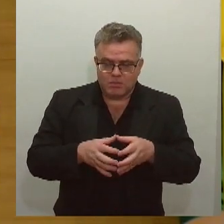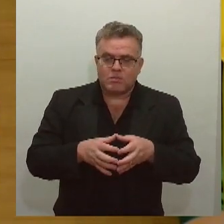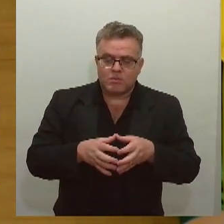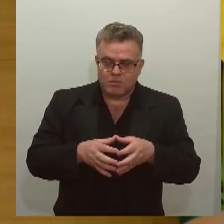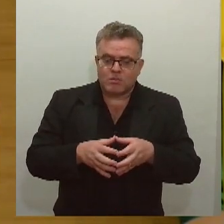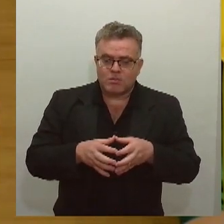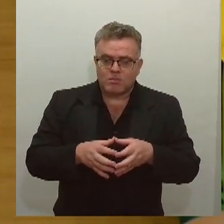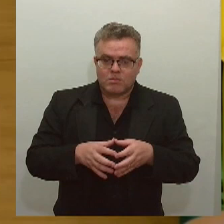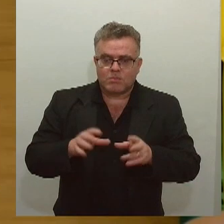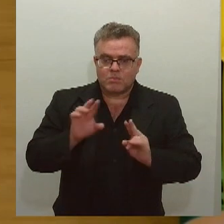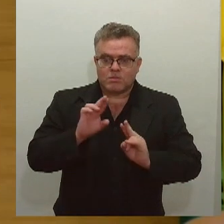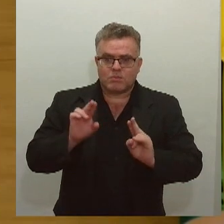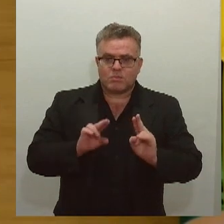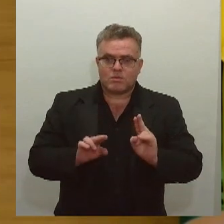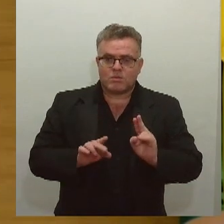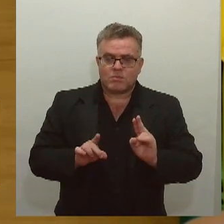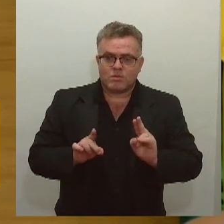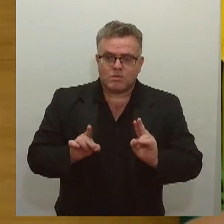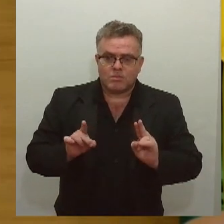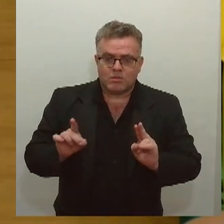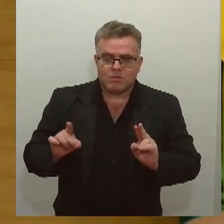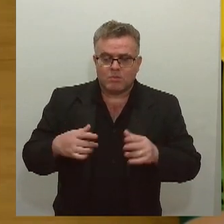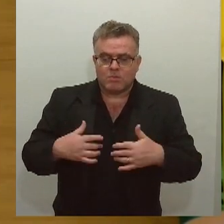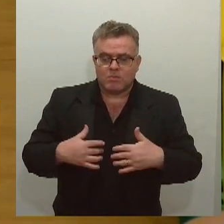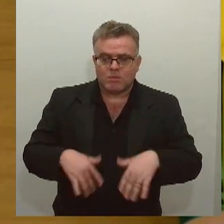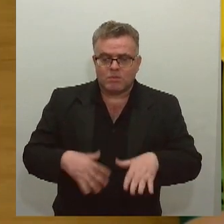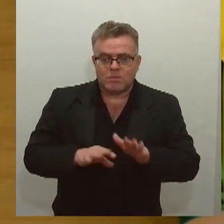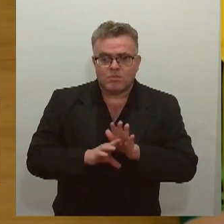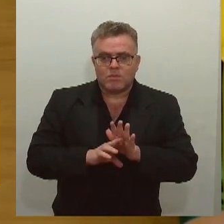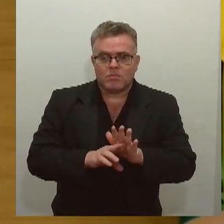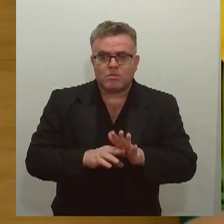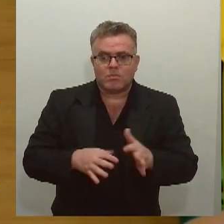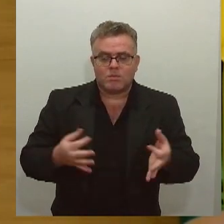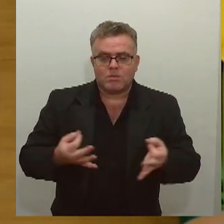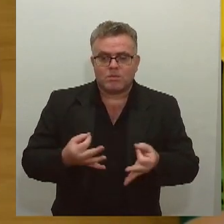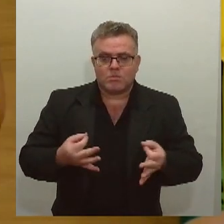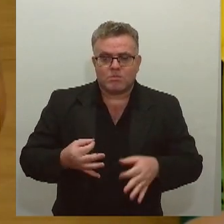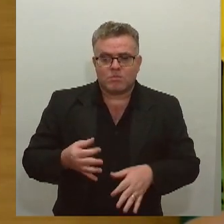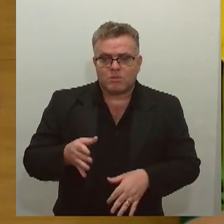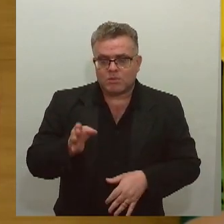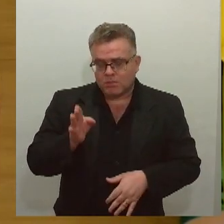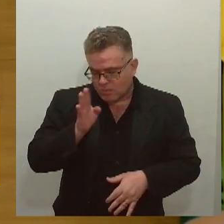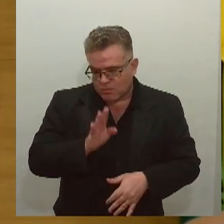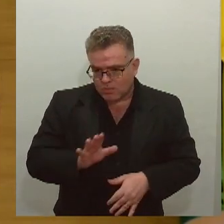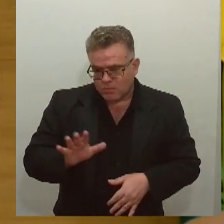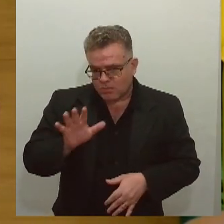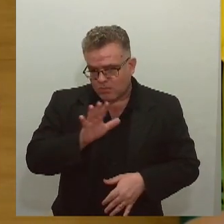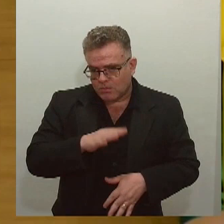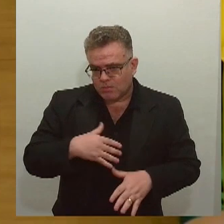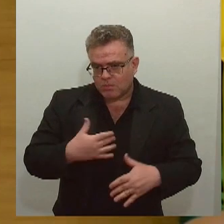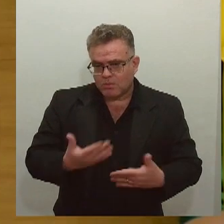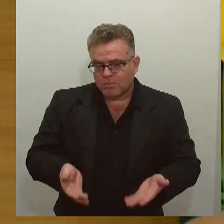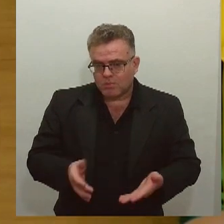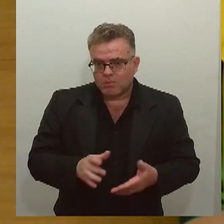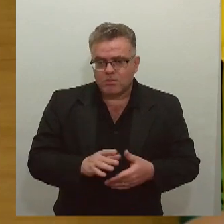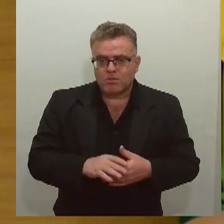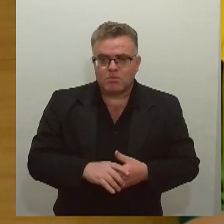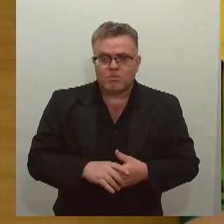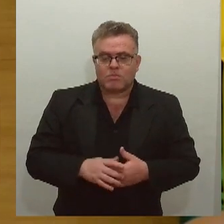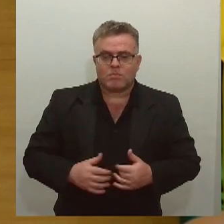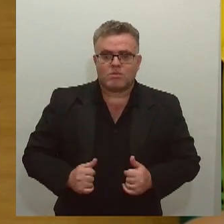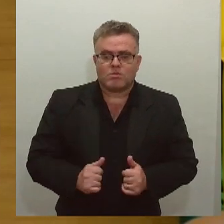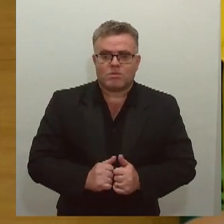a instituição representativa de todo o Brasil, de todas as casas legislativas do Brasil. Nós somos mais de 1